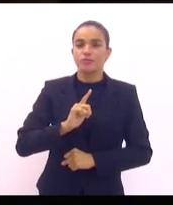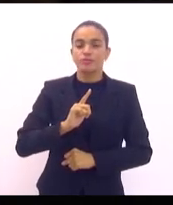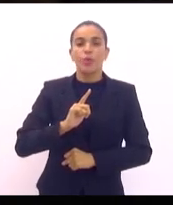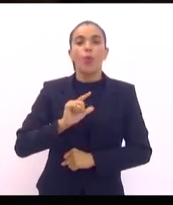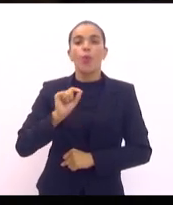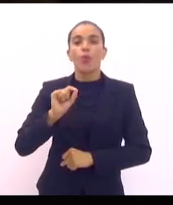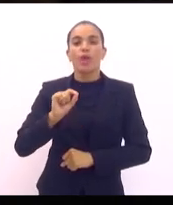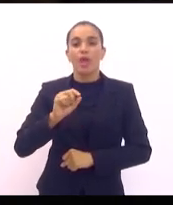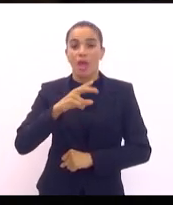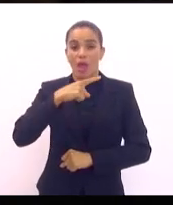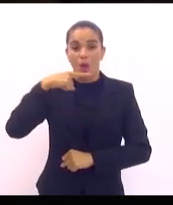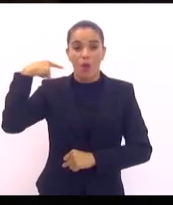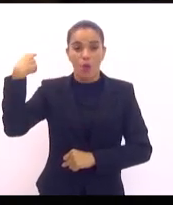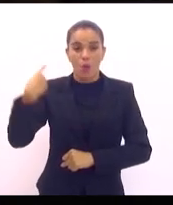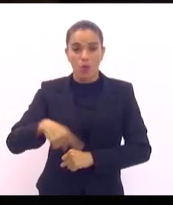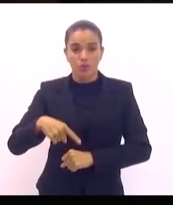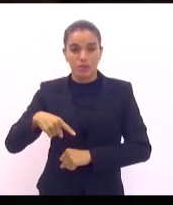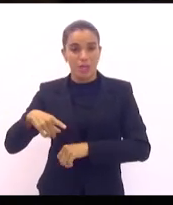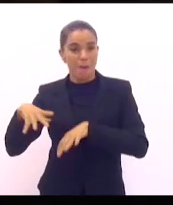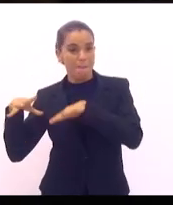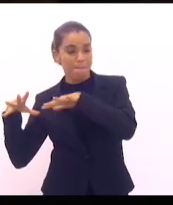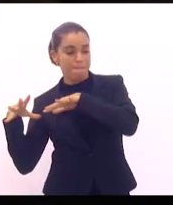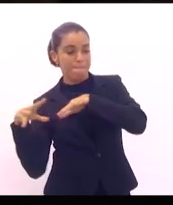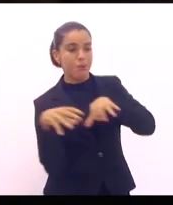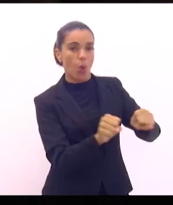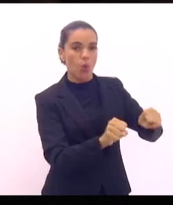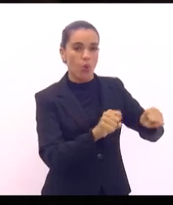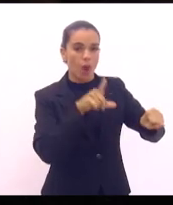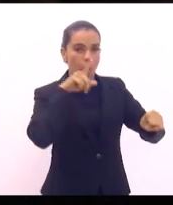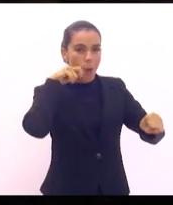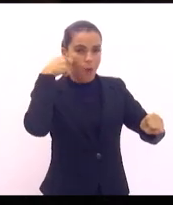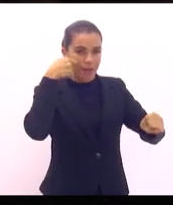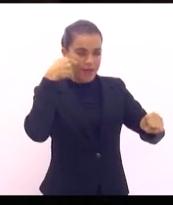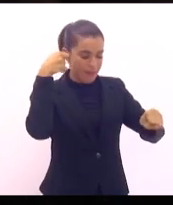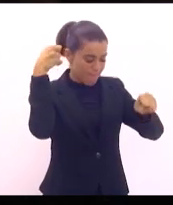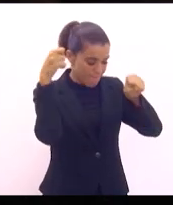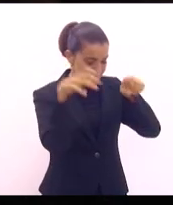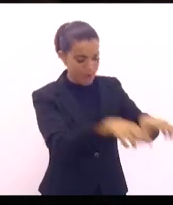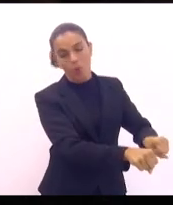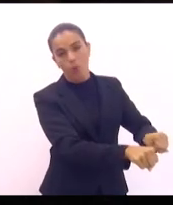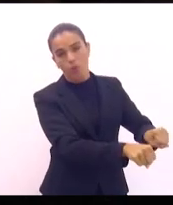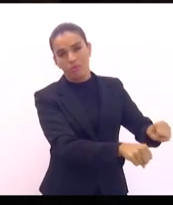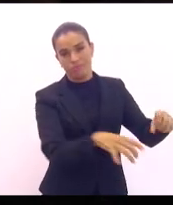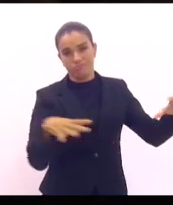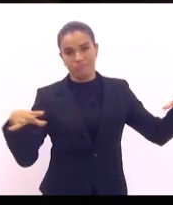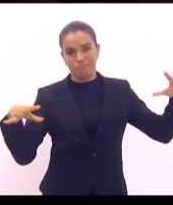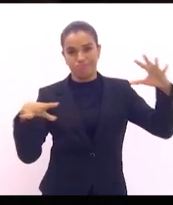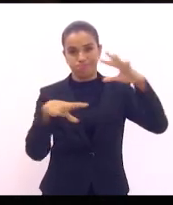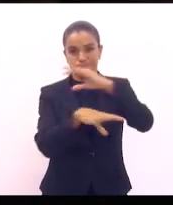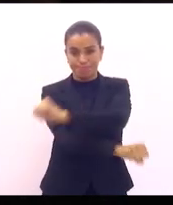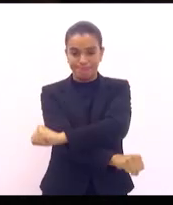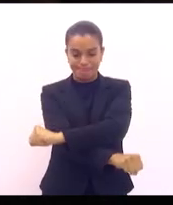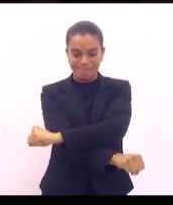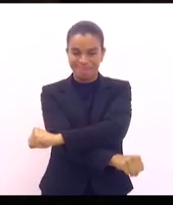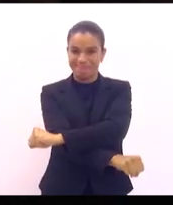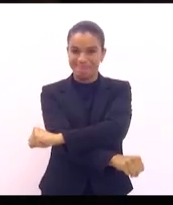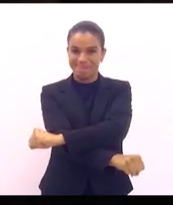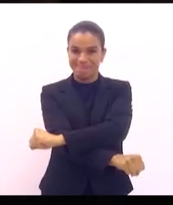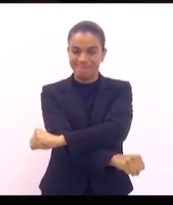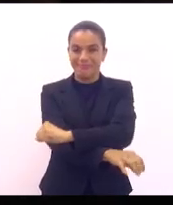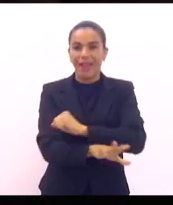invasão da Rússia à Ucrânia. Aí os teóricos